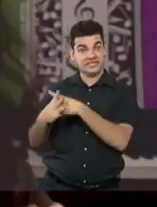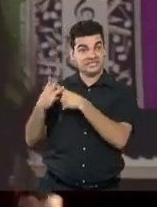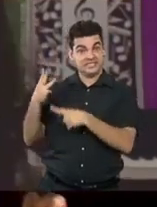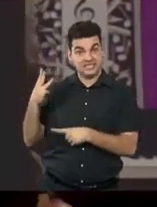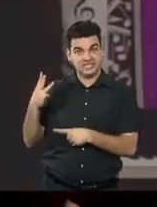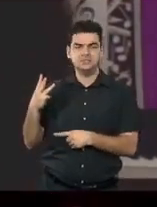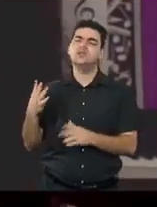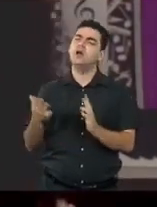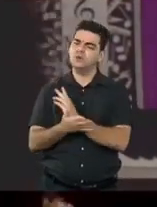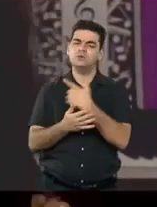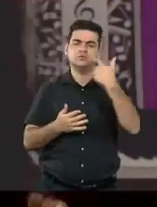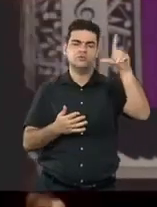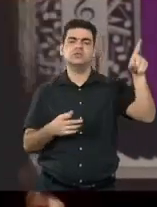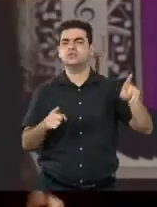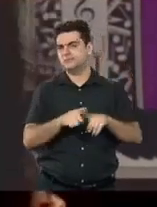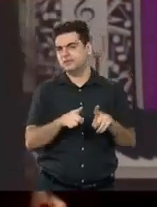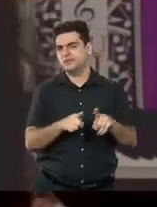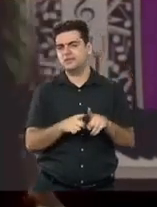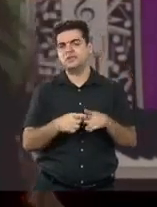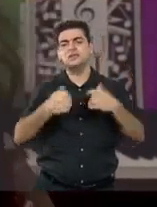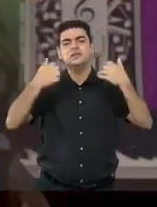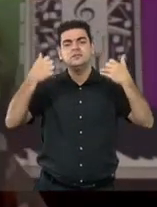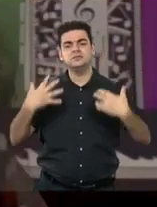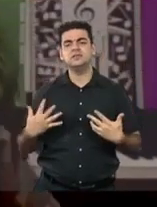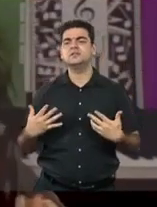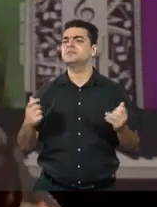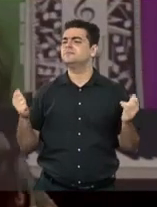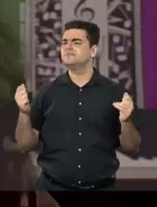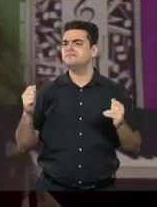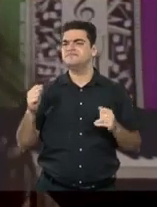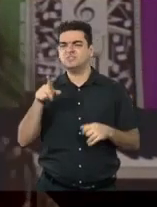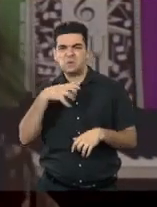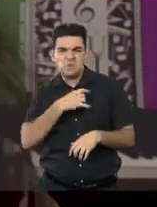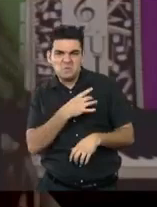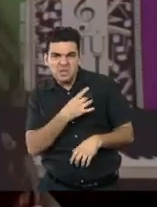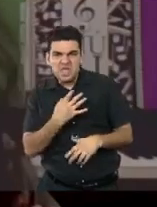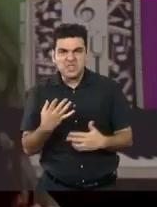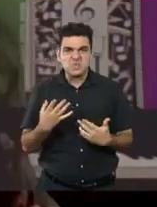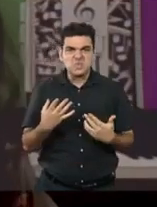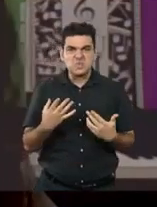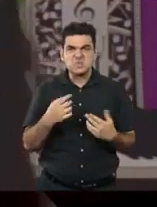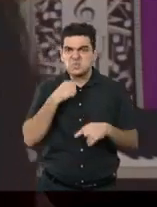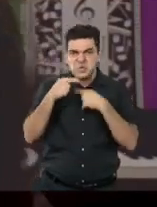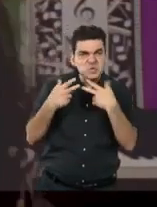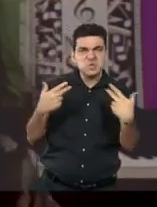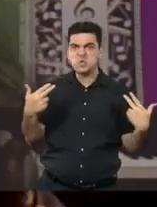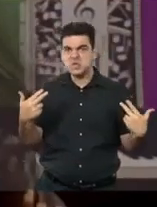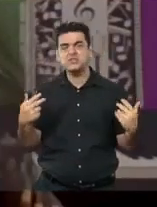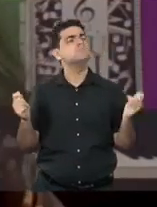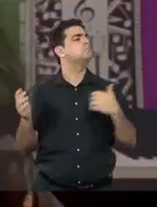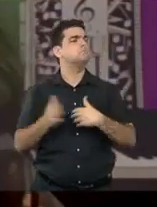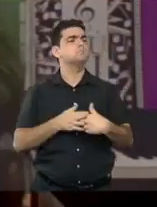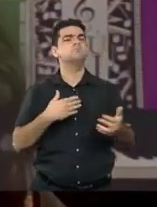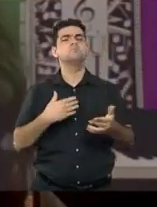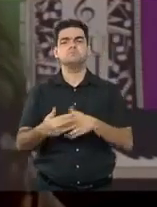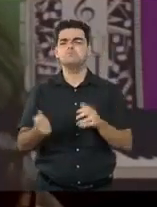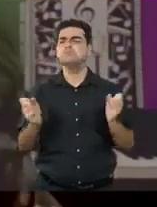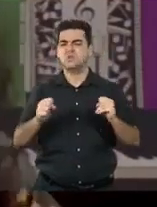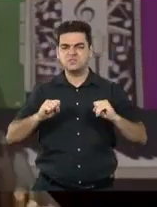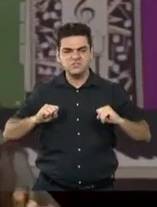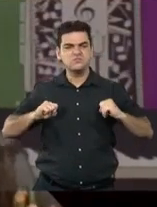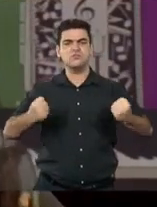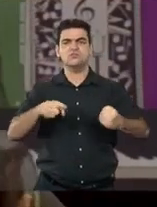e tantas outras nos demonstram que mesmo com dúvidas, mesmo com inseguranças ou mesmo com medo, é muito